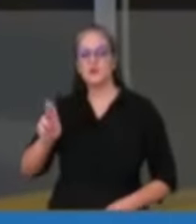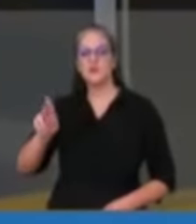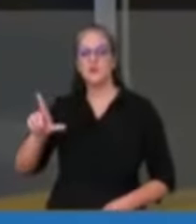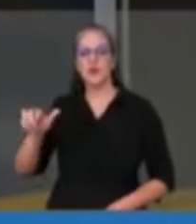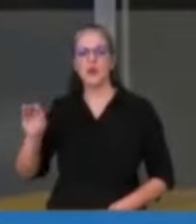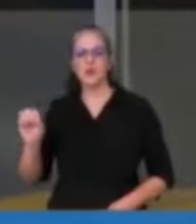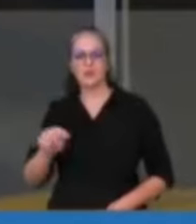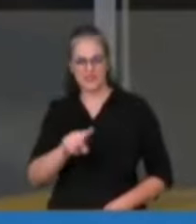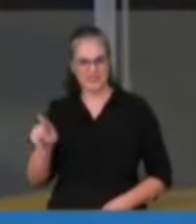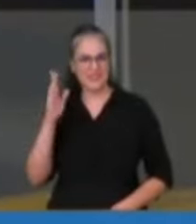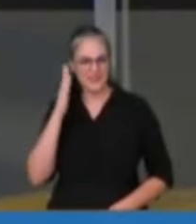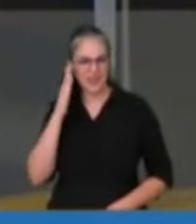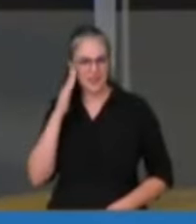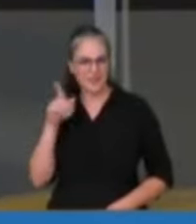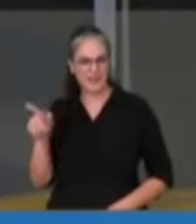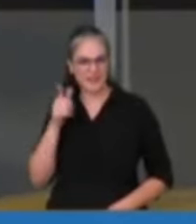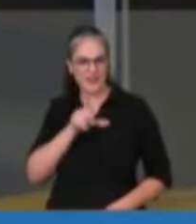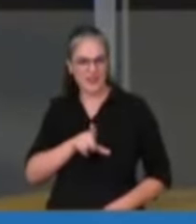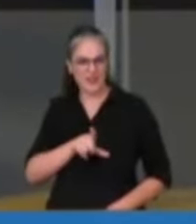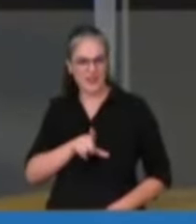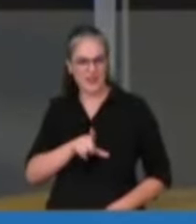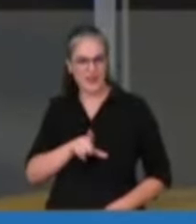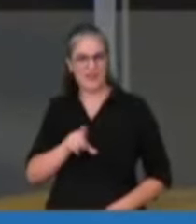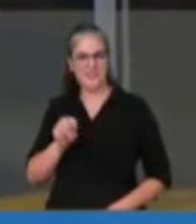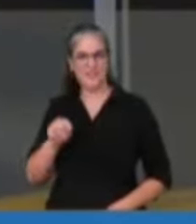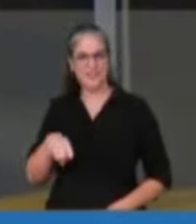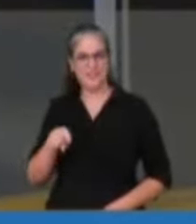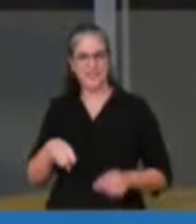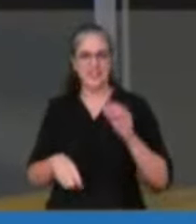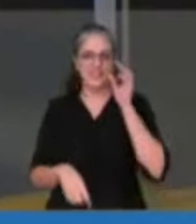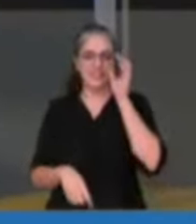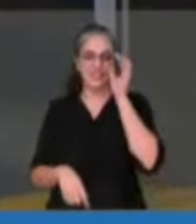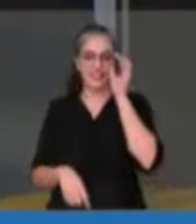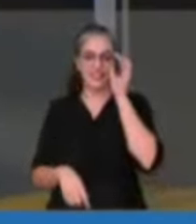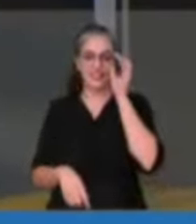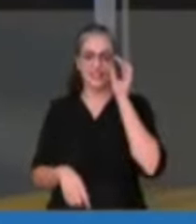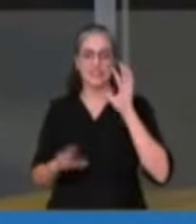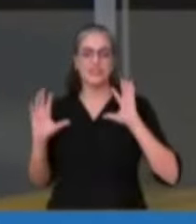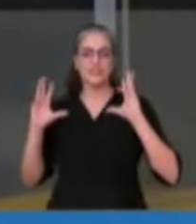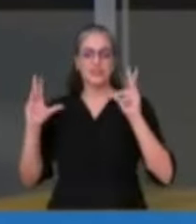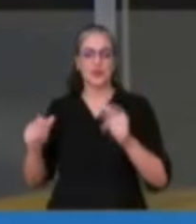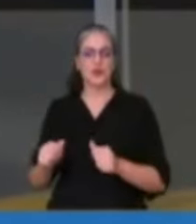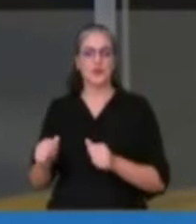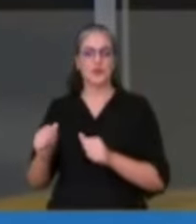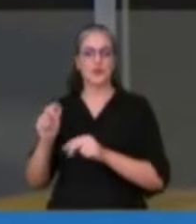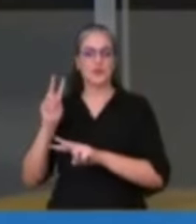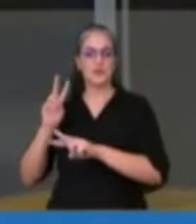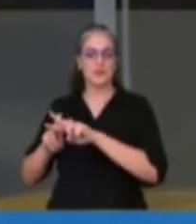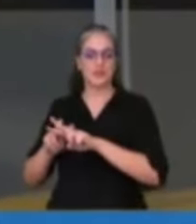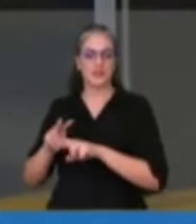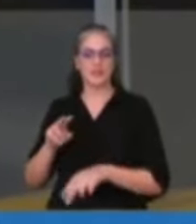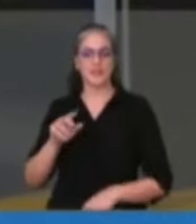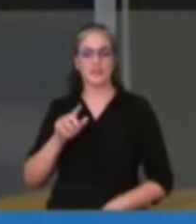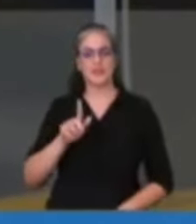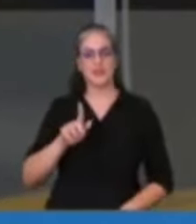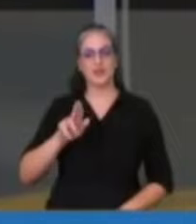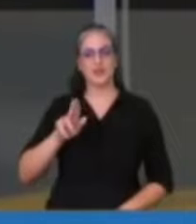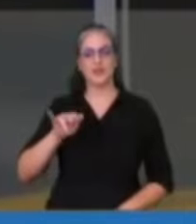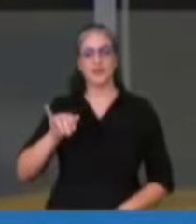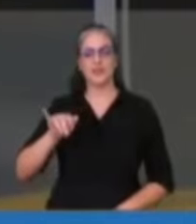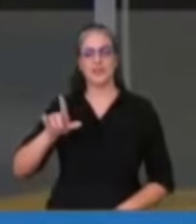Boulos venceu? Venceu entre os presos. Guilherme Boulos foi o